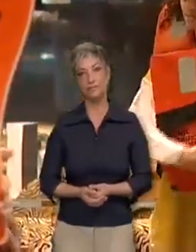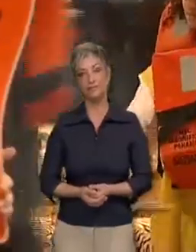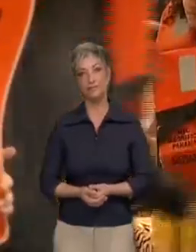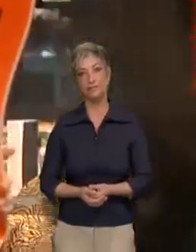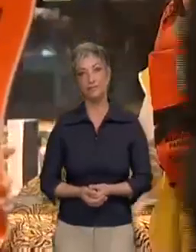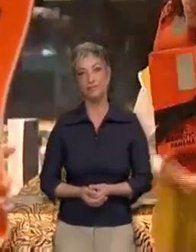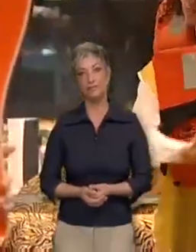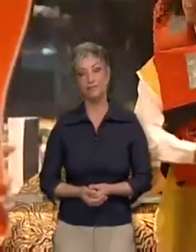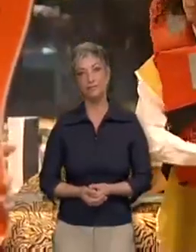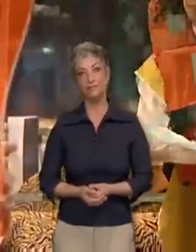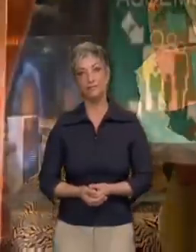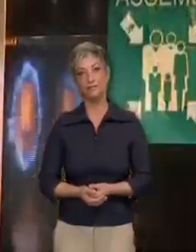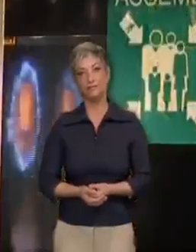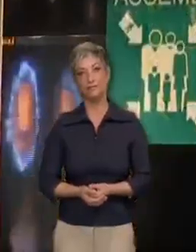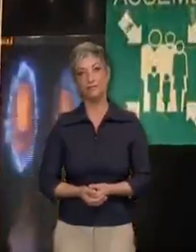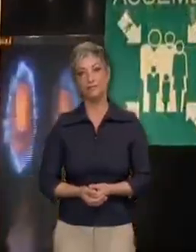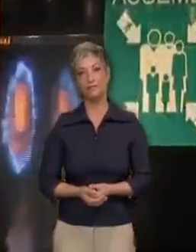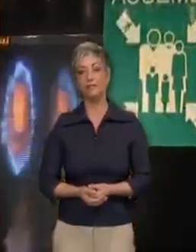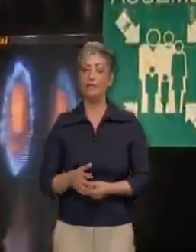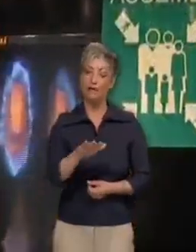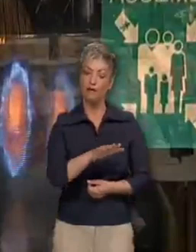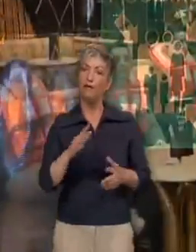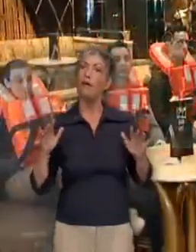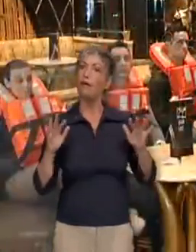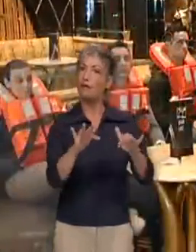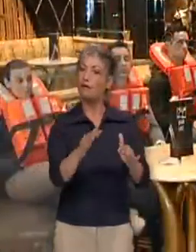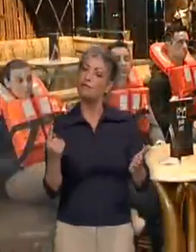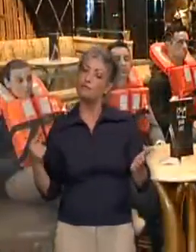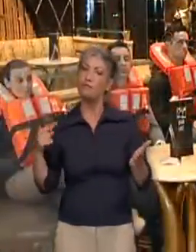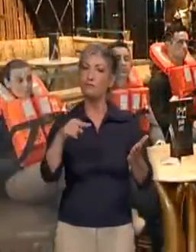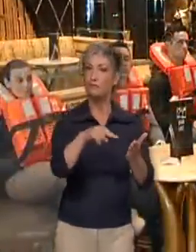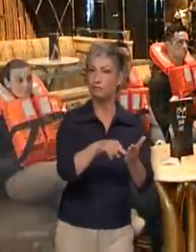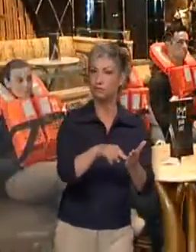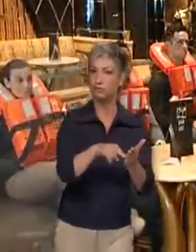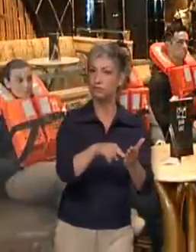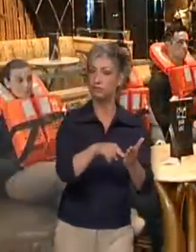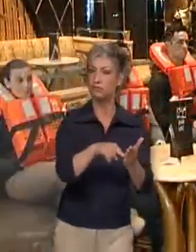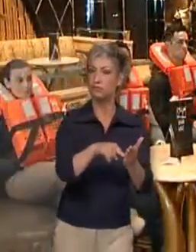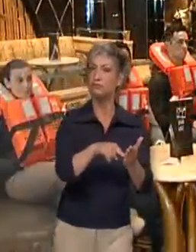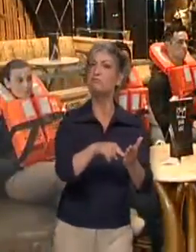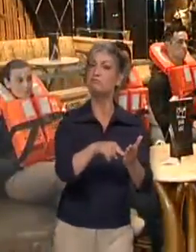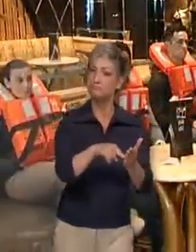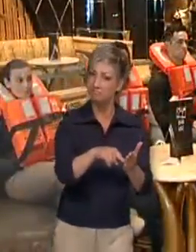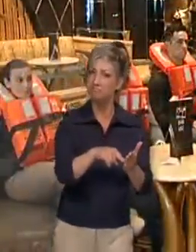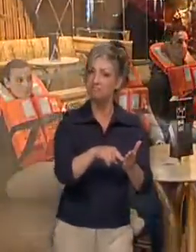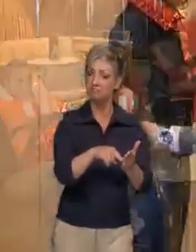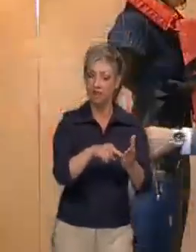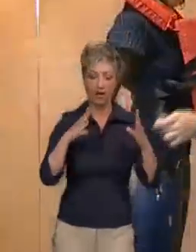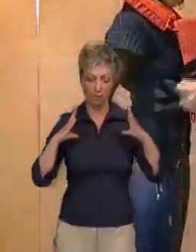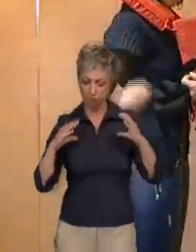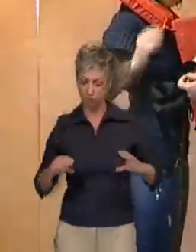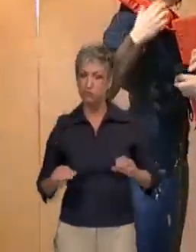Uma vez no ponto de encontro, aguarde com calma as instruções e certifique-se de que o colete salva-vidas está